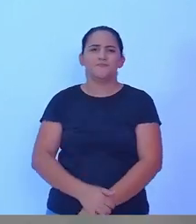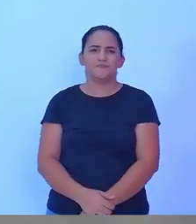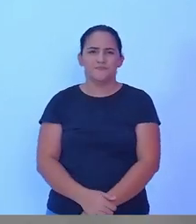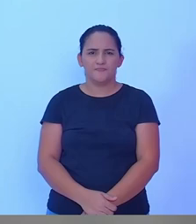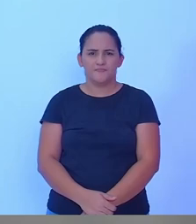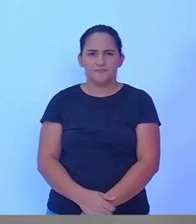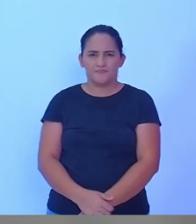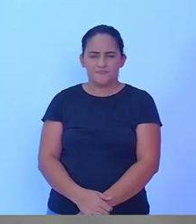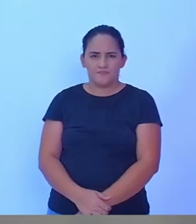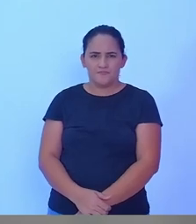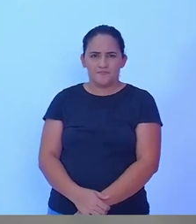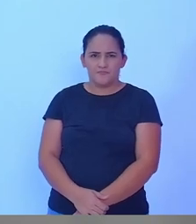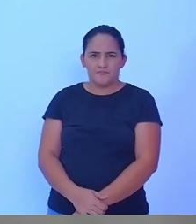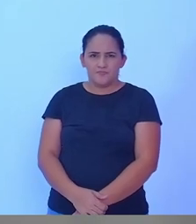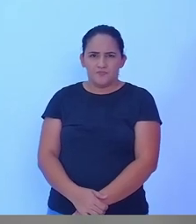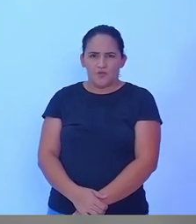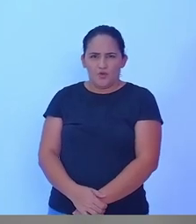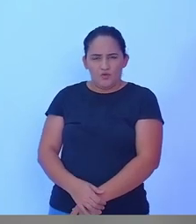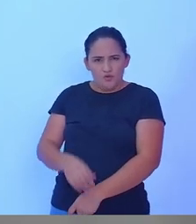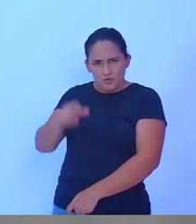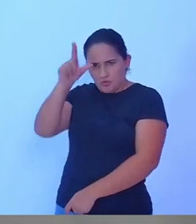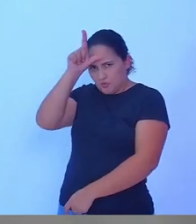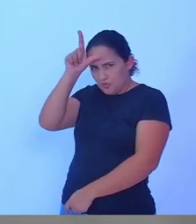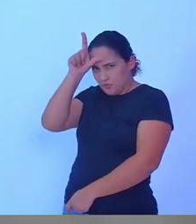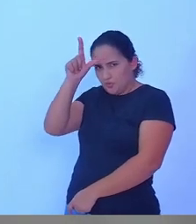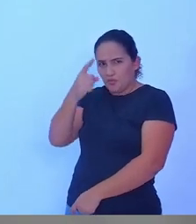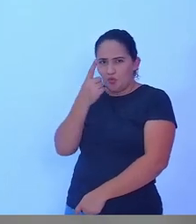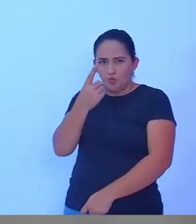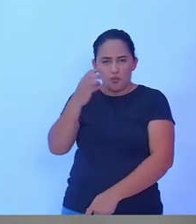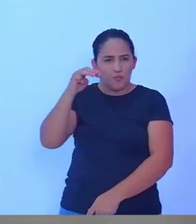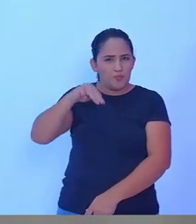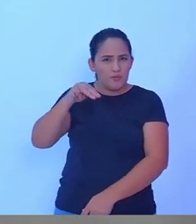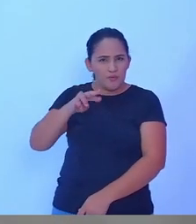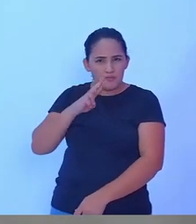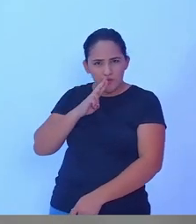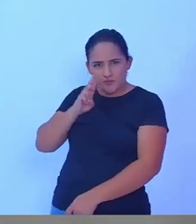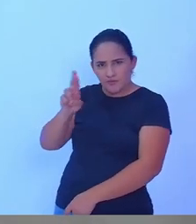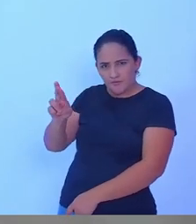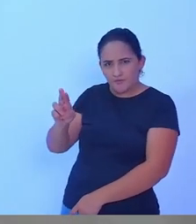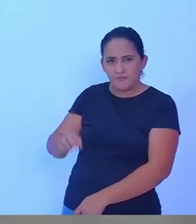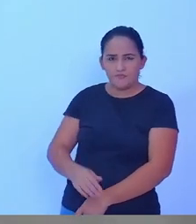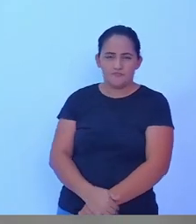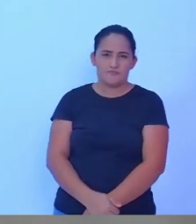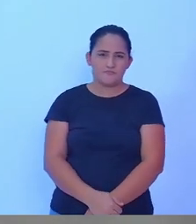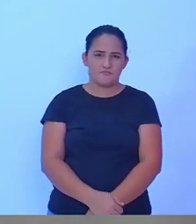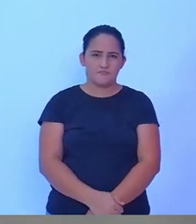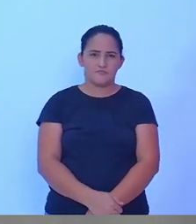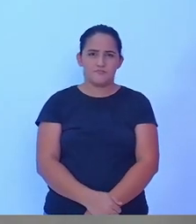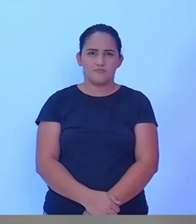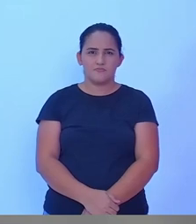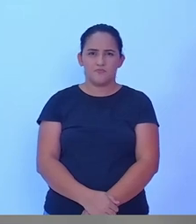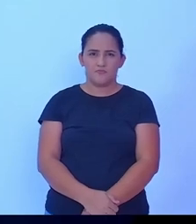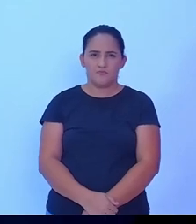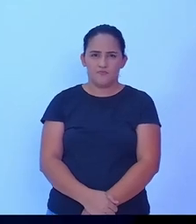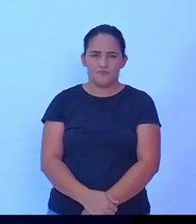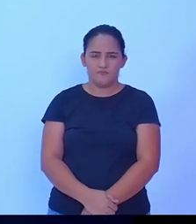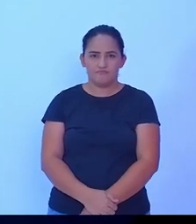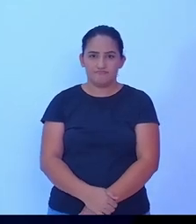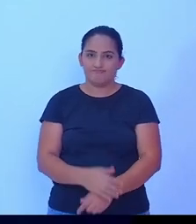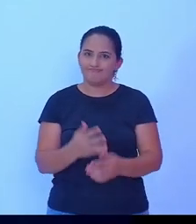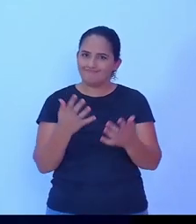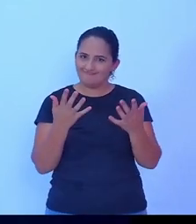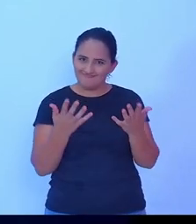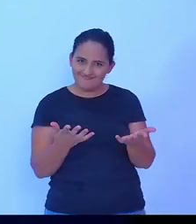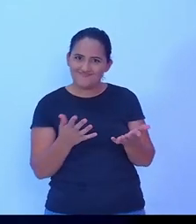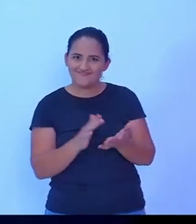Luciano do Sotelli, tem um minuto para a réplica. A partir de agora, um minuto. Vejam bem,